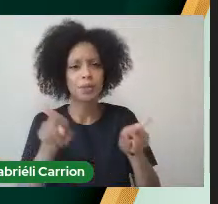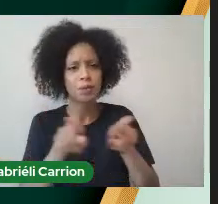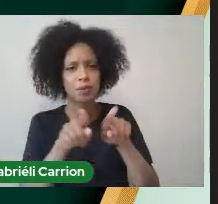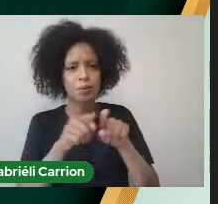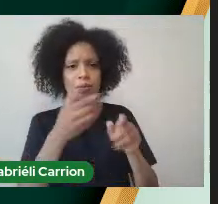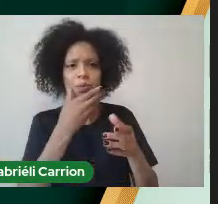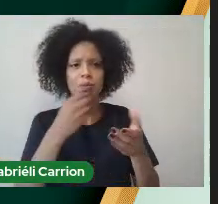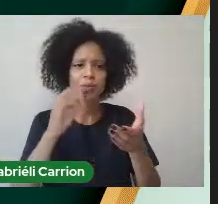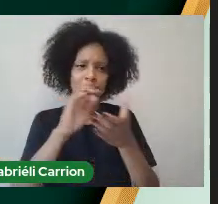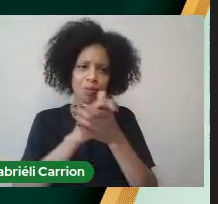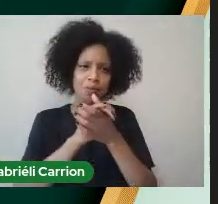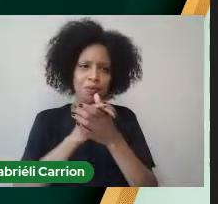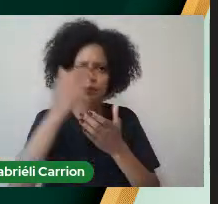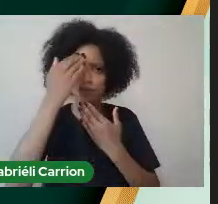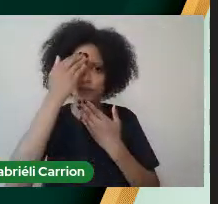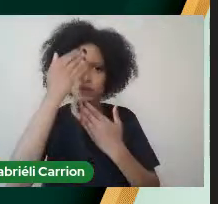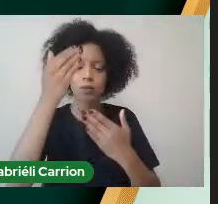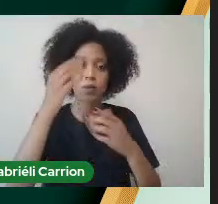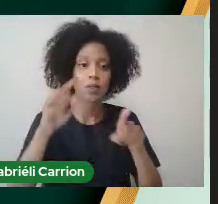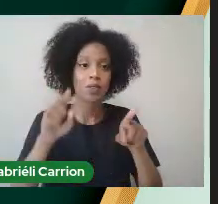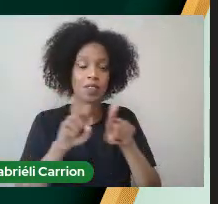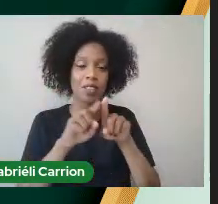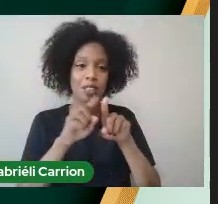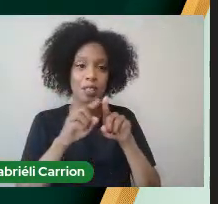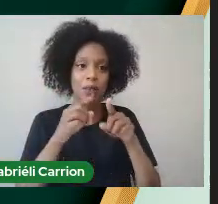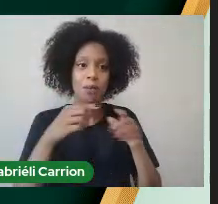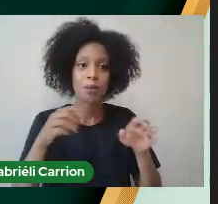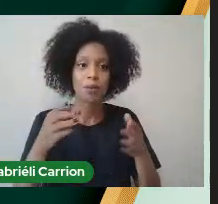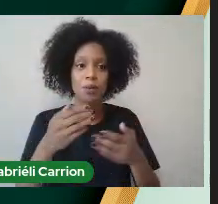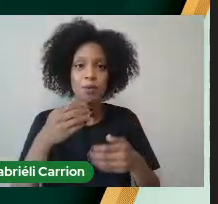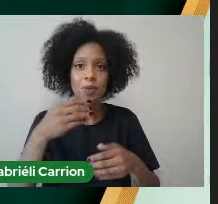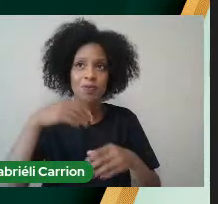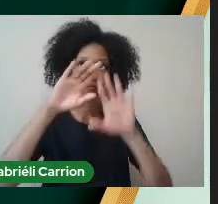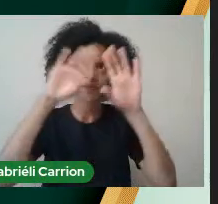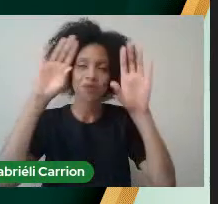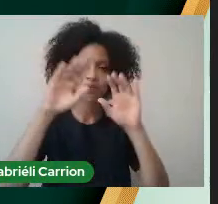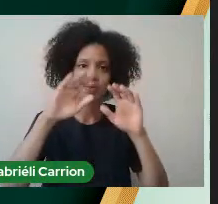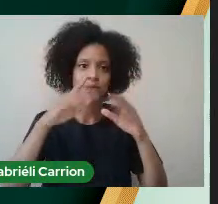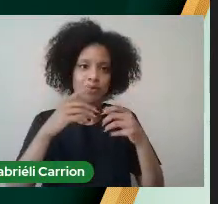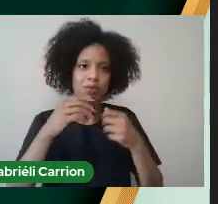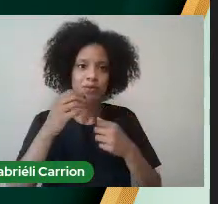também Ao meu anjo Que mora lá em cima Agora Muito obrigada